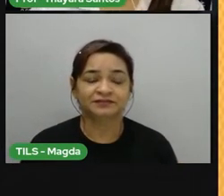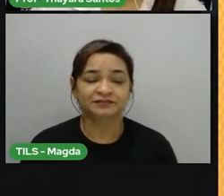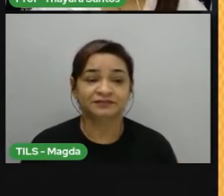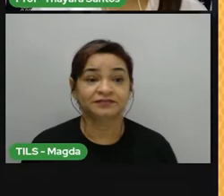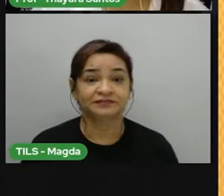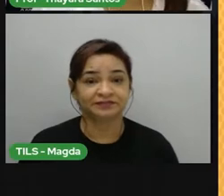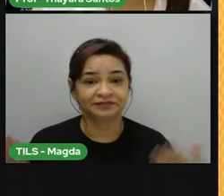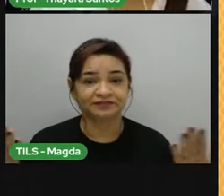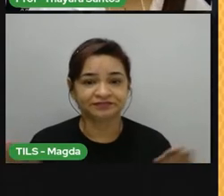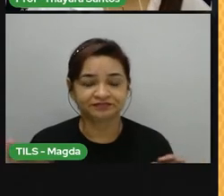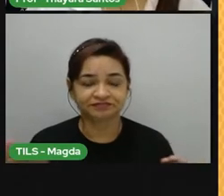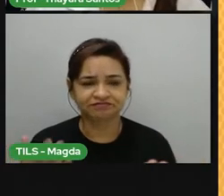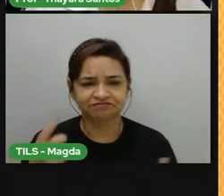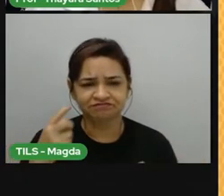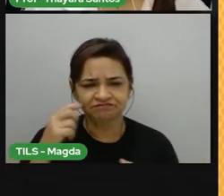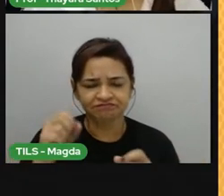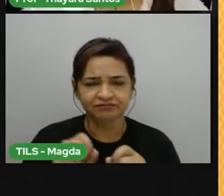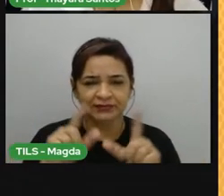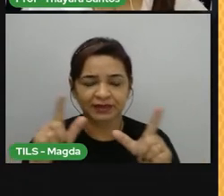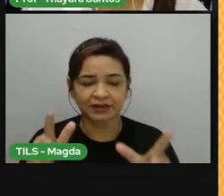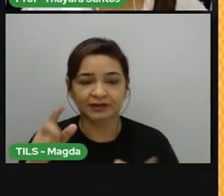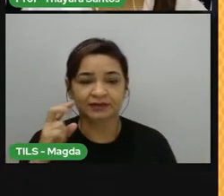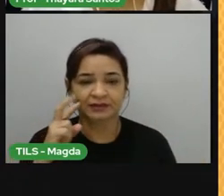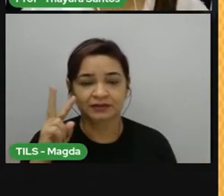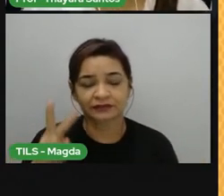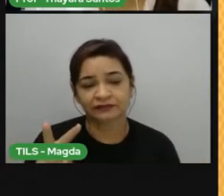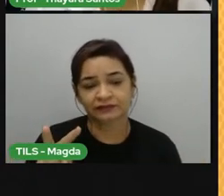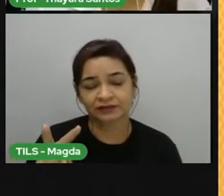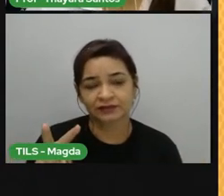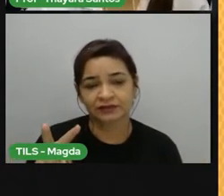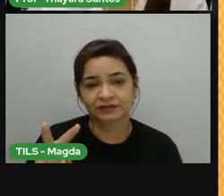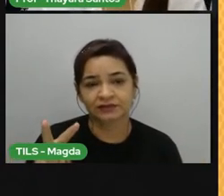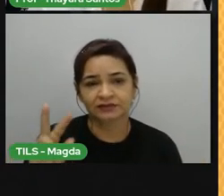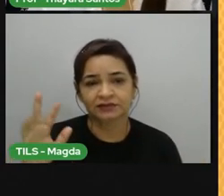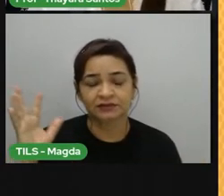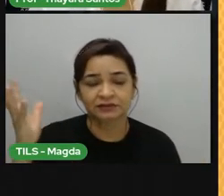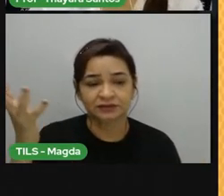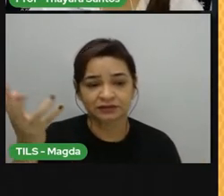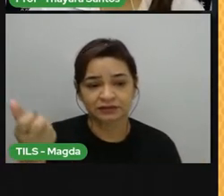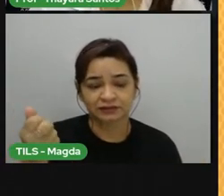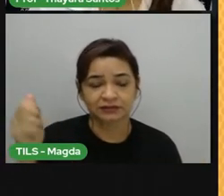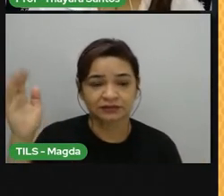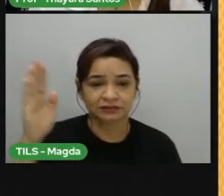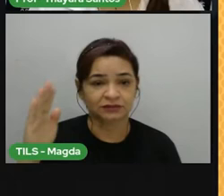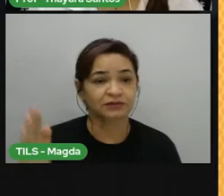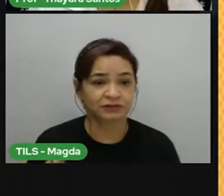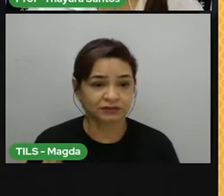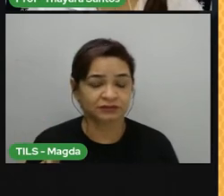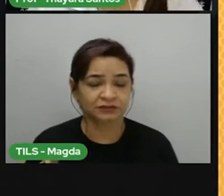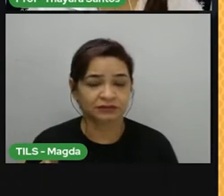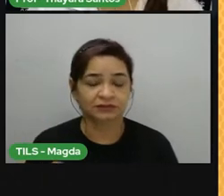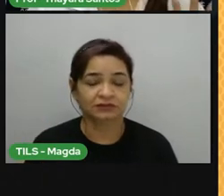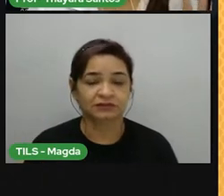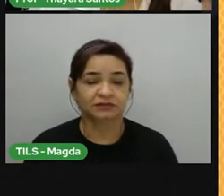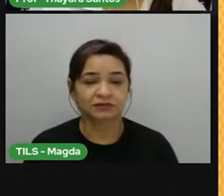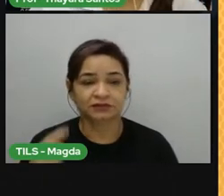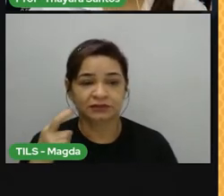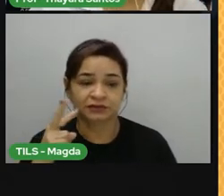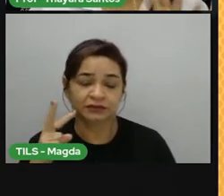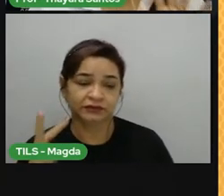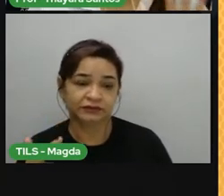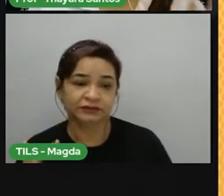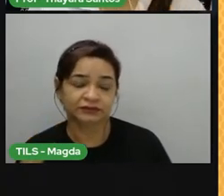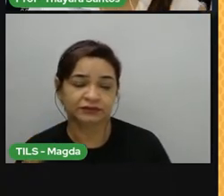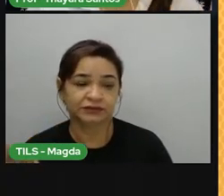Agora, eu trouxe esse videozinho para vocês verem um pouco sobre os tipos de clima que existem no Brasil. A gente já viu aquele